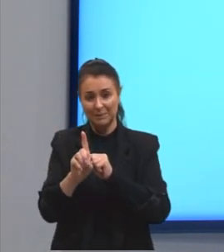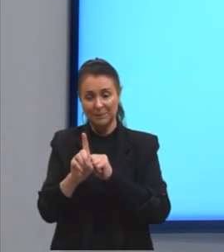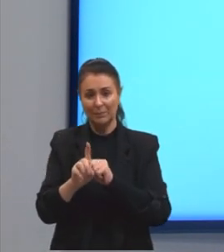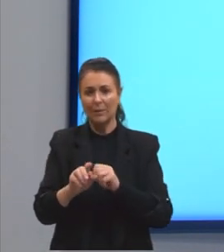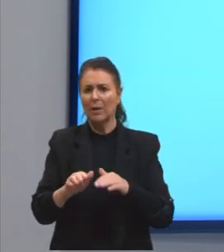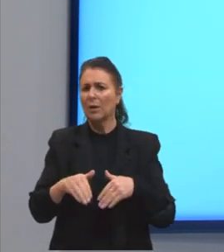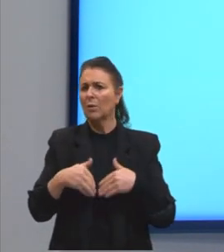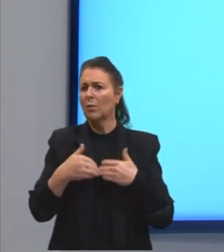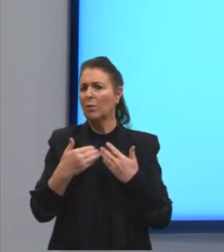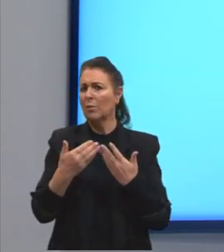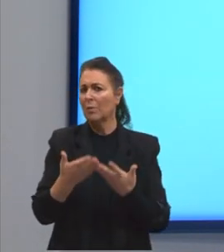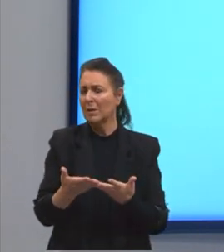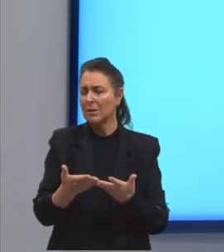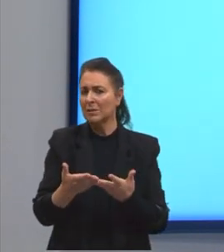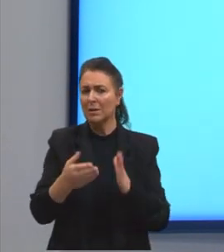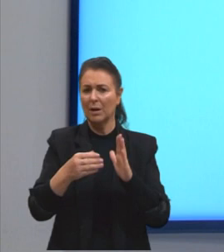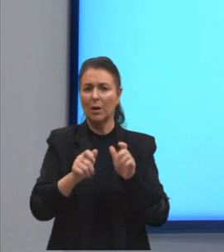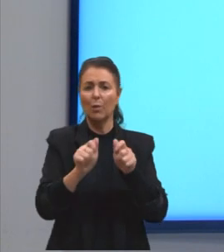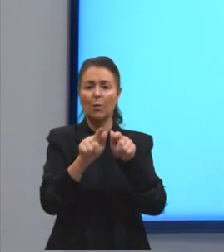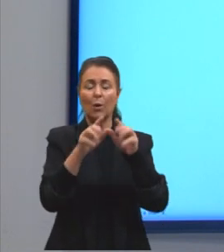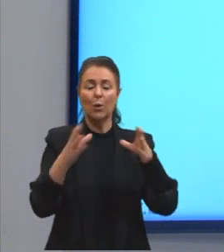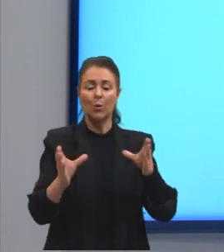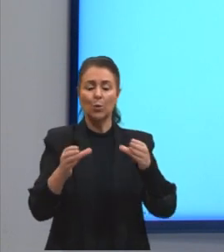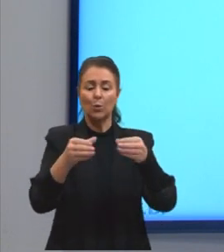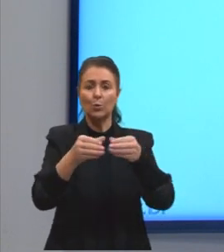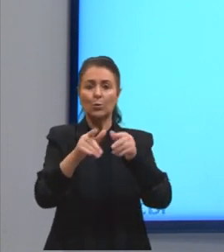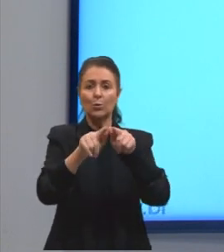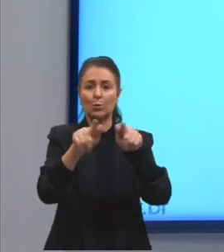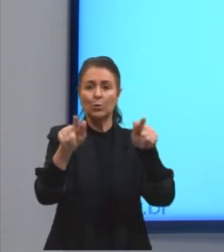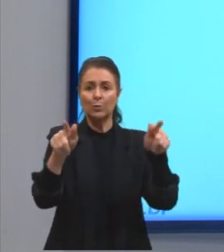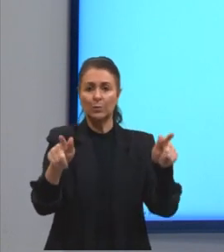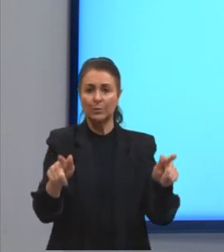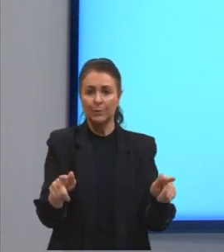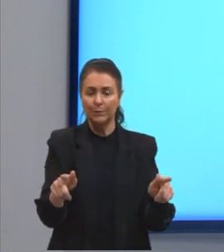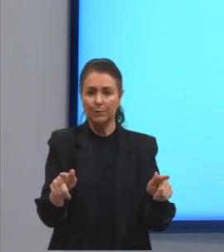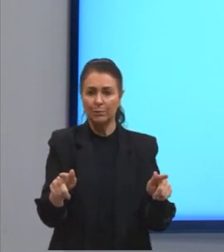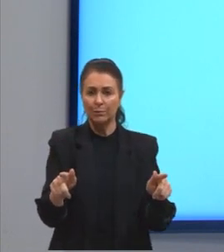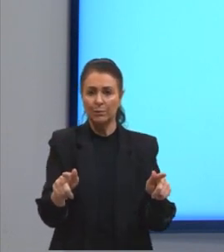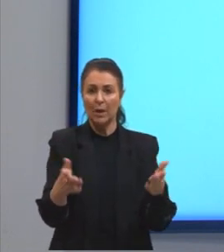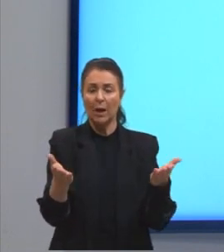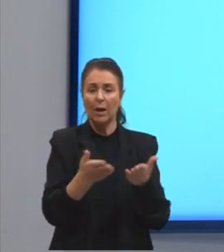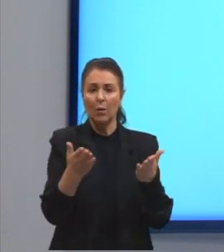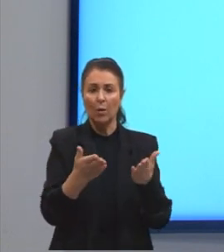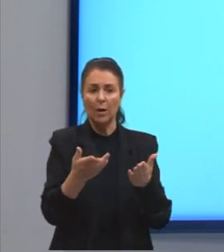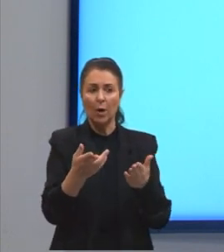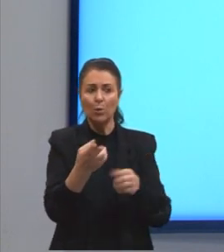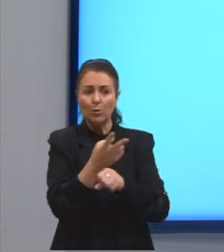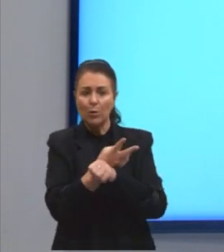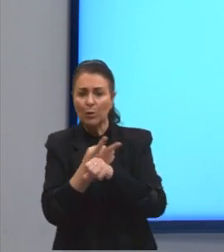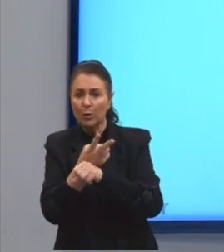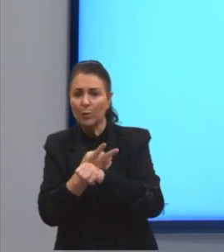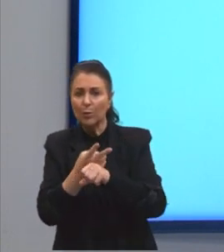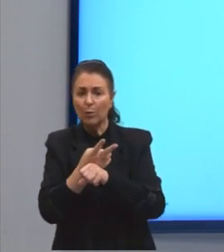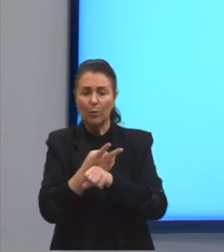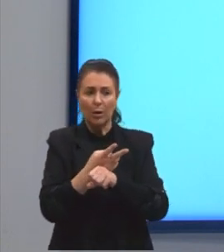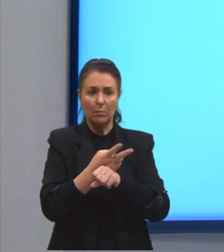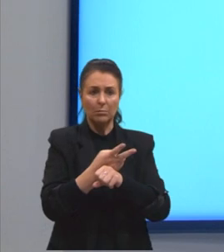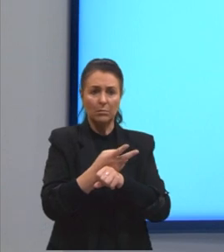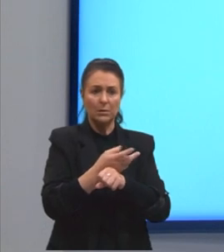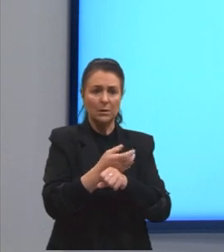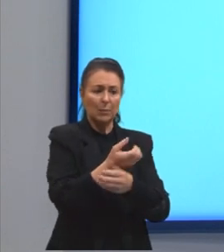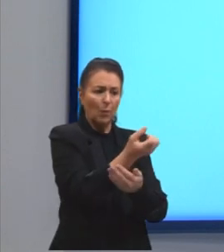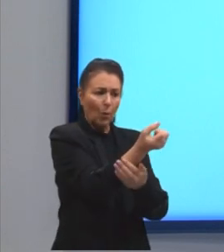Quais são as classes gramaticais? Quais gavetas ali do nosso armário? A gente pode abrir